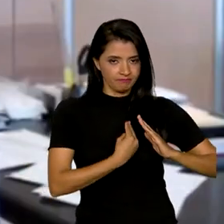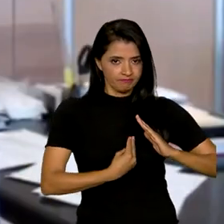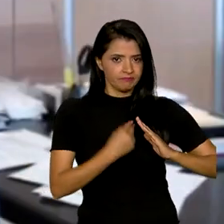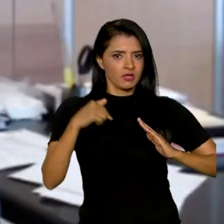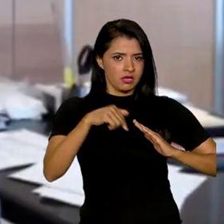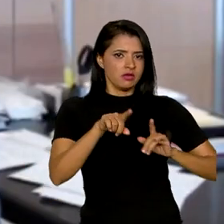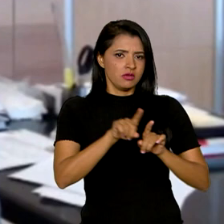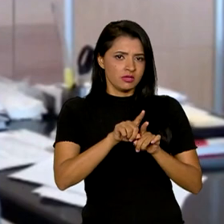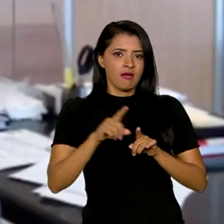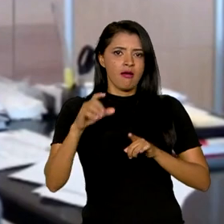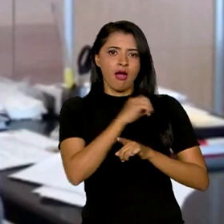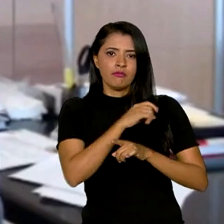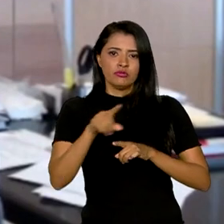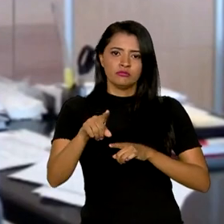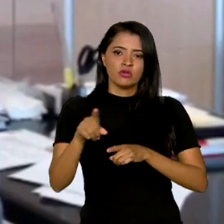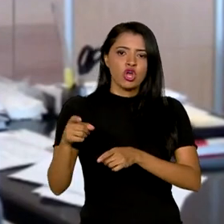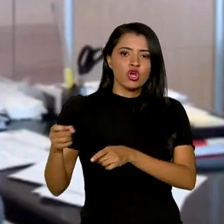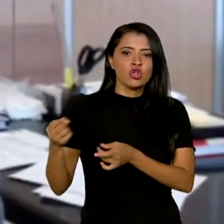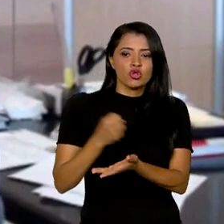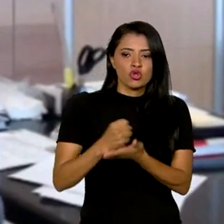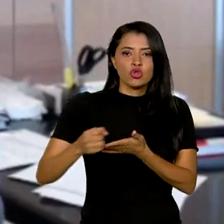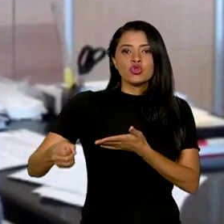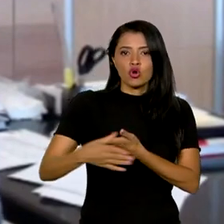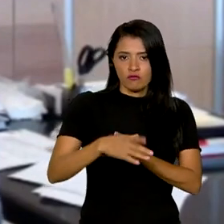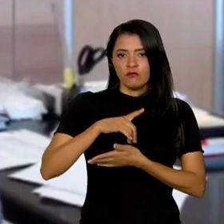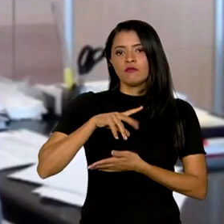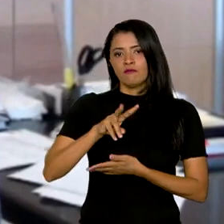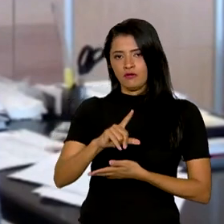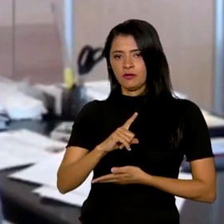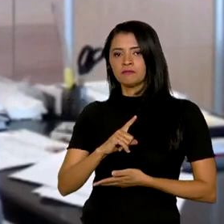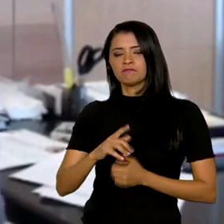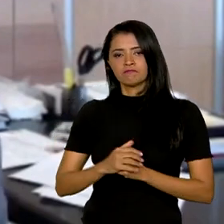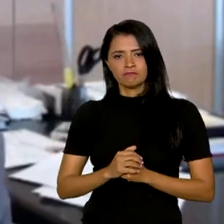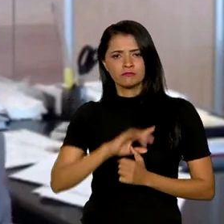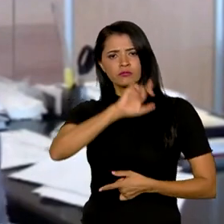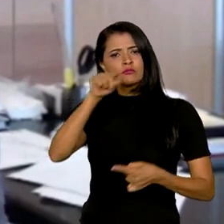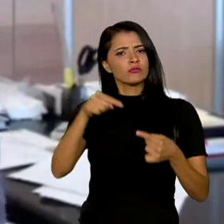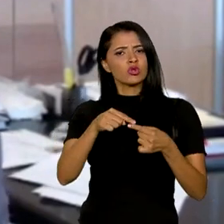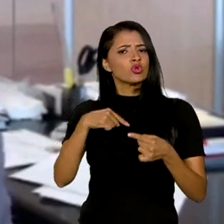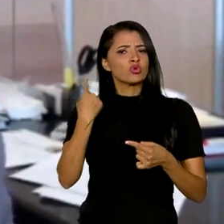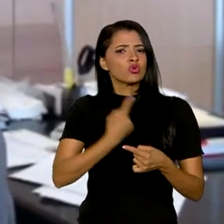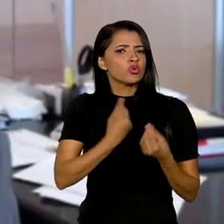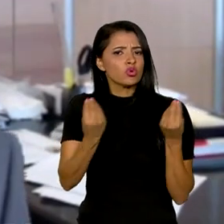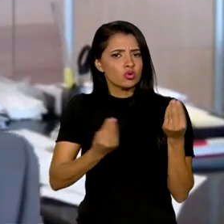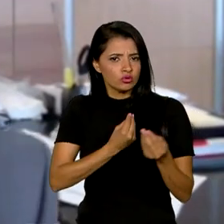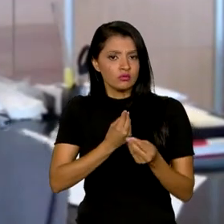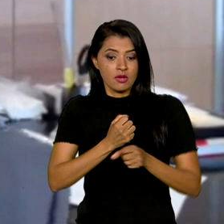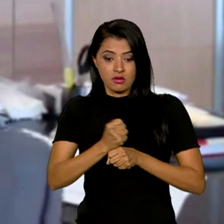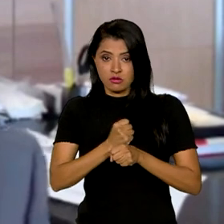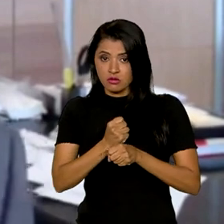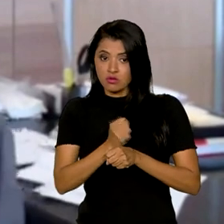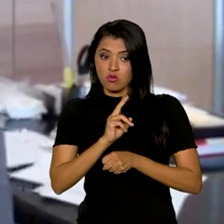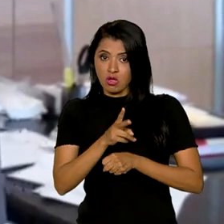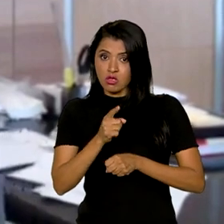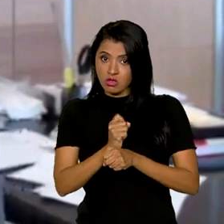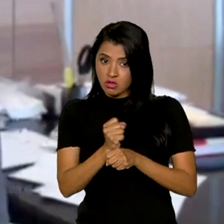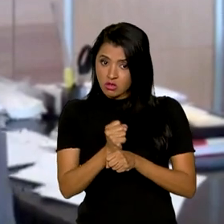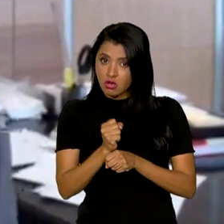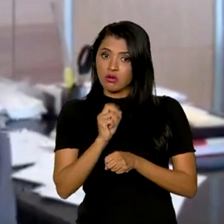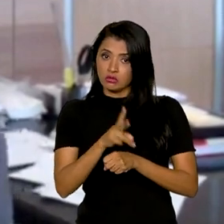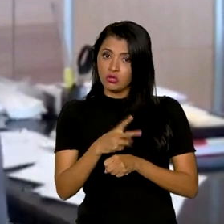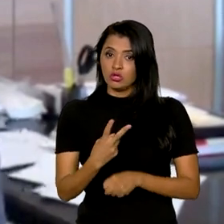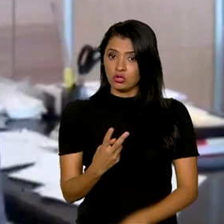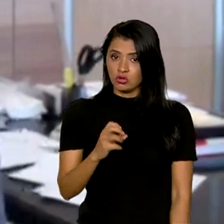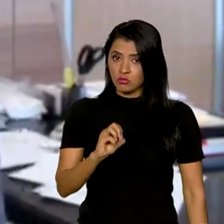Vida, que em breve fará novas contratações. A nossa intenção é que ainda no ano de